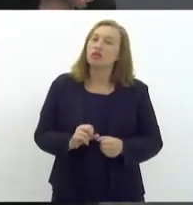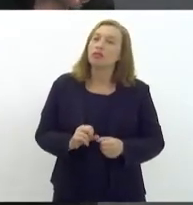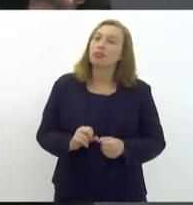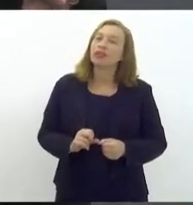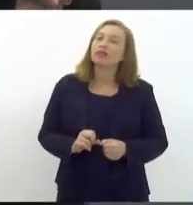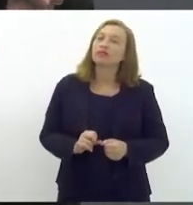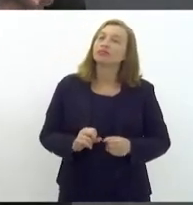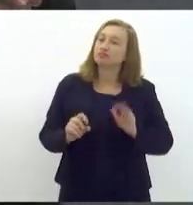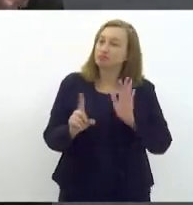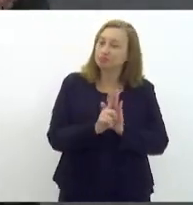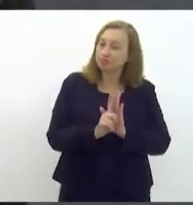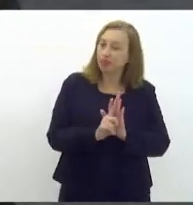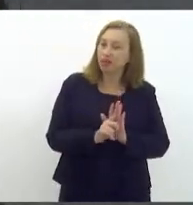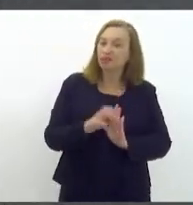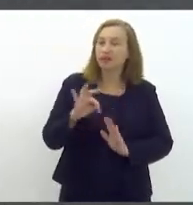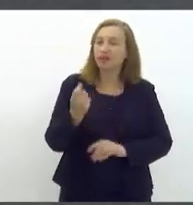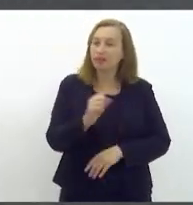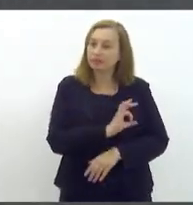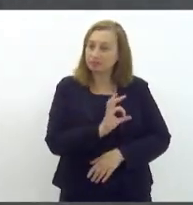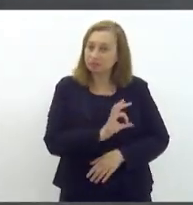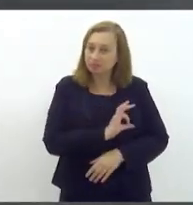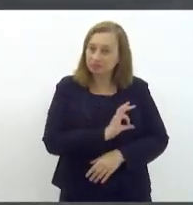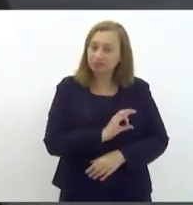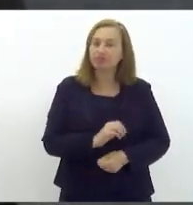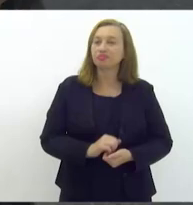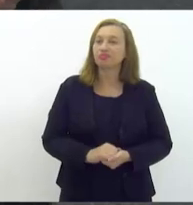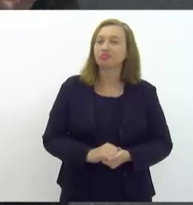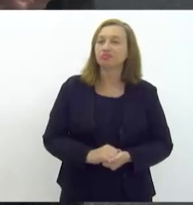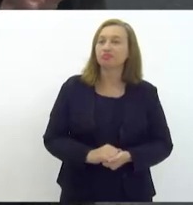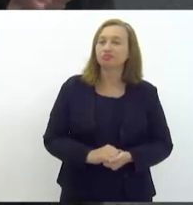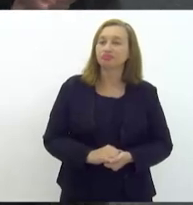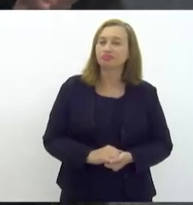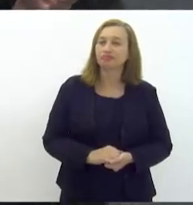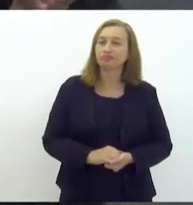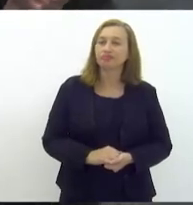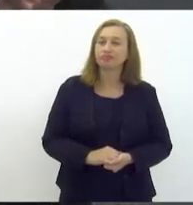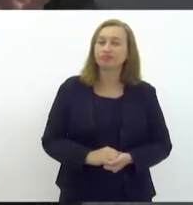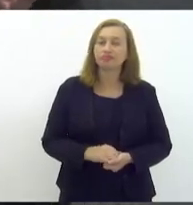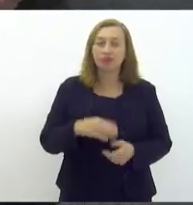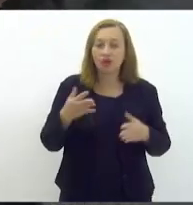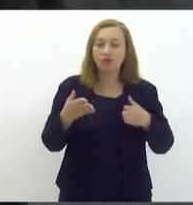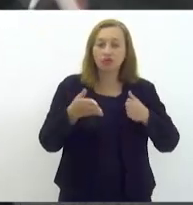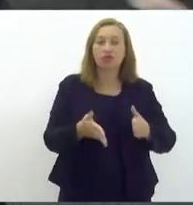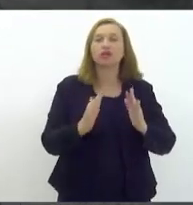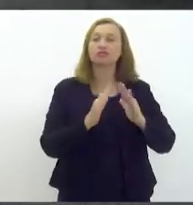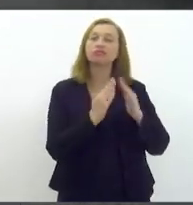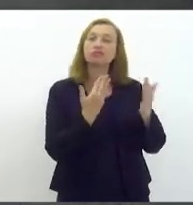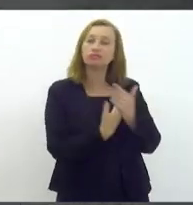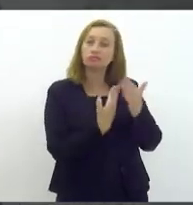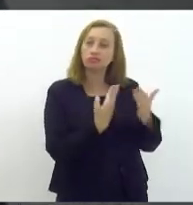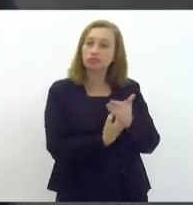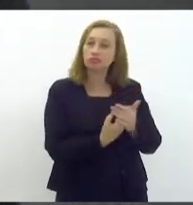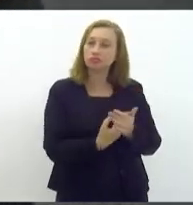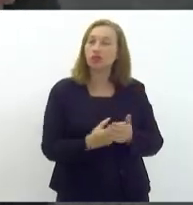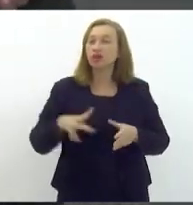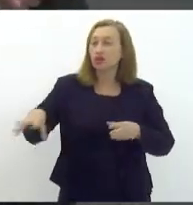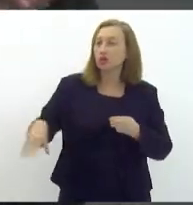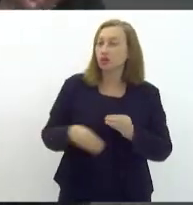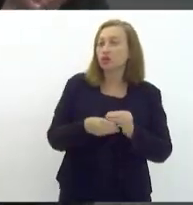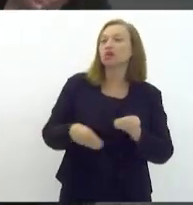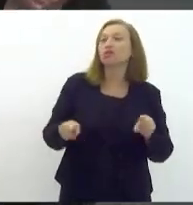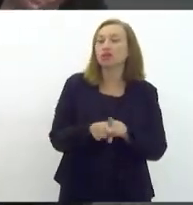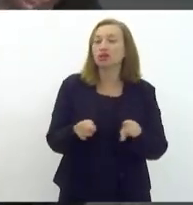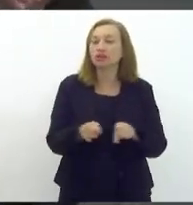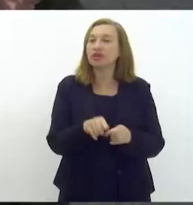essa lei da Marta Rocha, da deputada Marta Rocha, é específica para as escolas, incluir também,